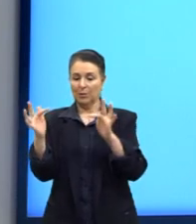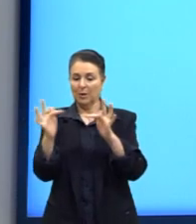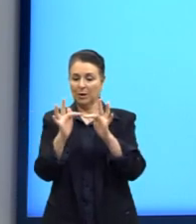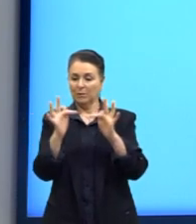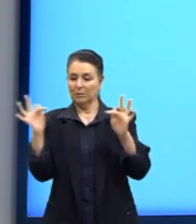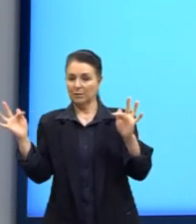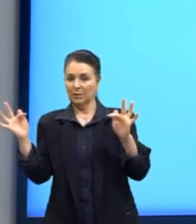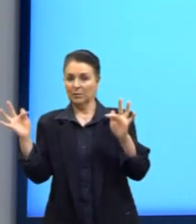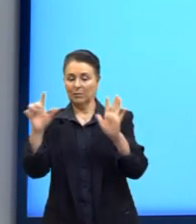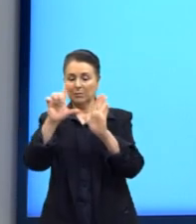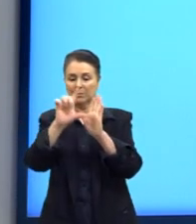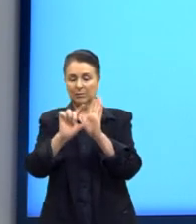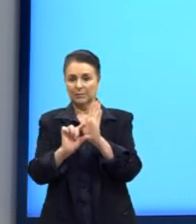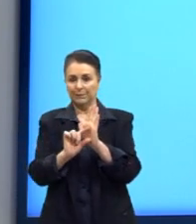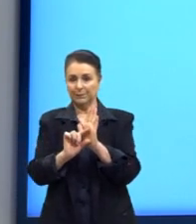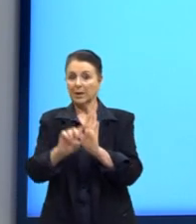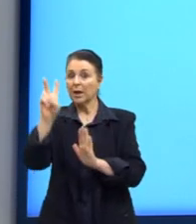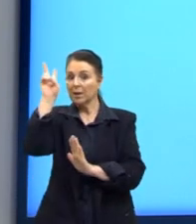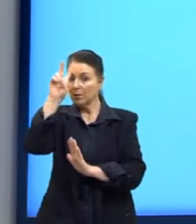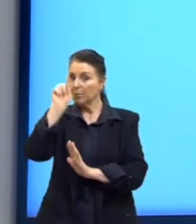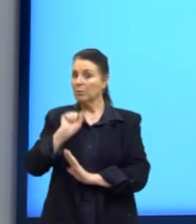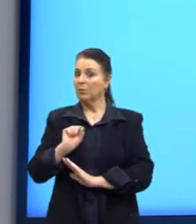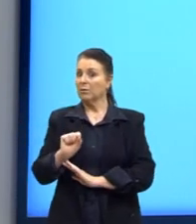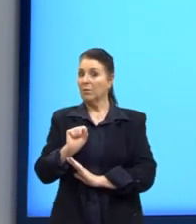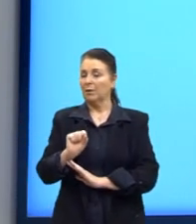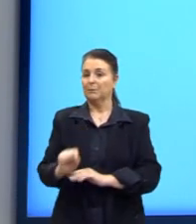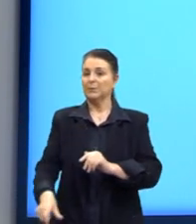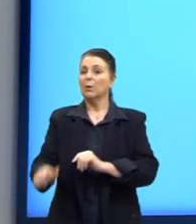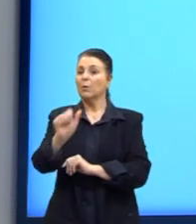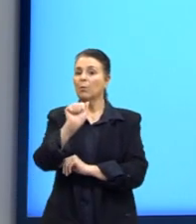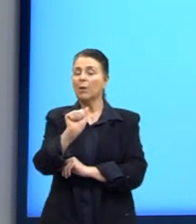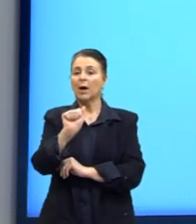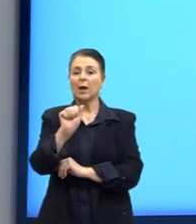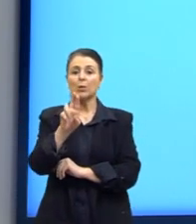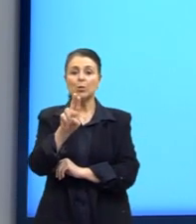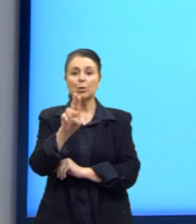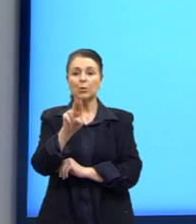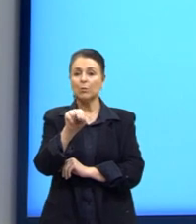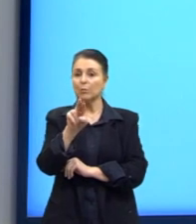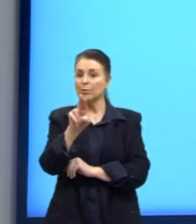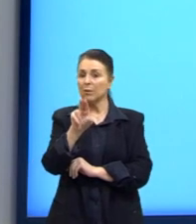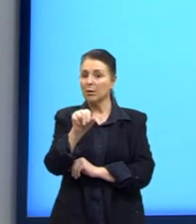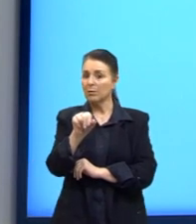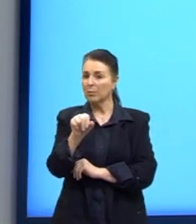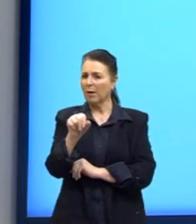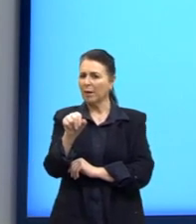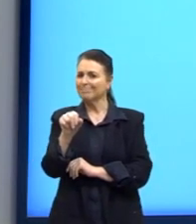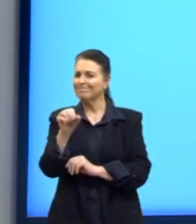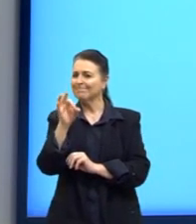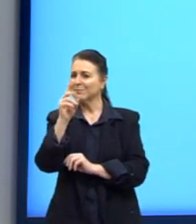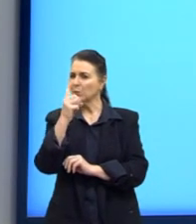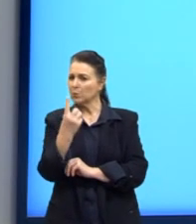decrescente. Lembrando que o A, ele nunca vai ser exatamente 1. Então, nós temos os